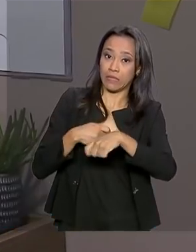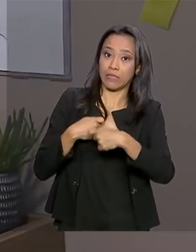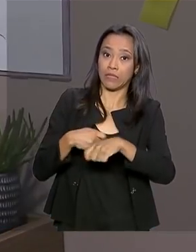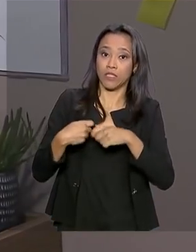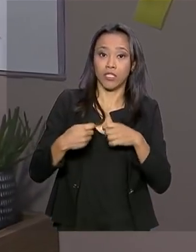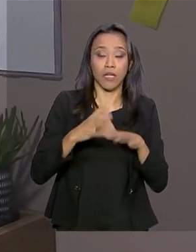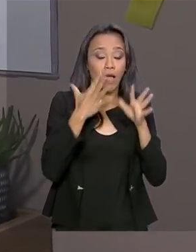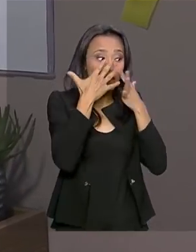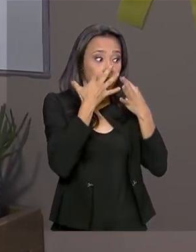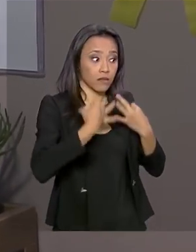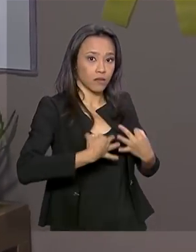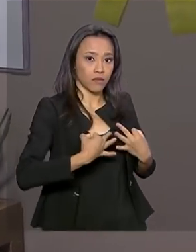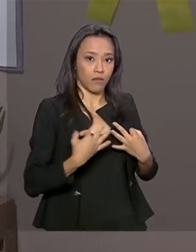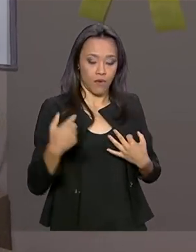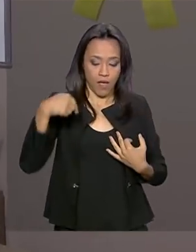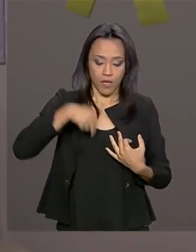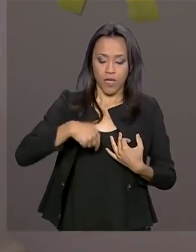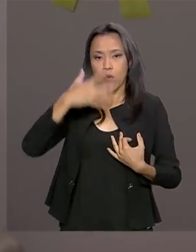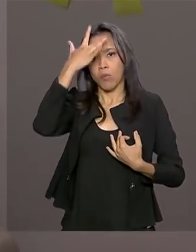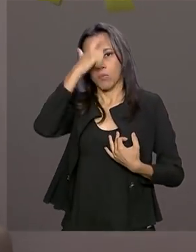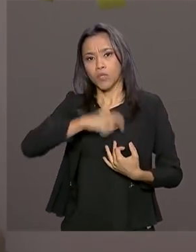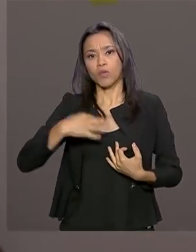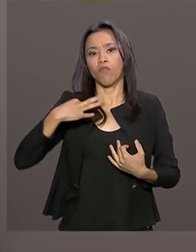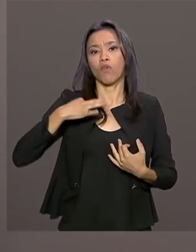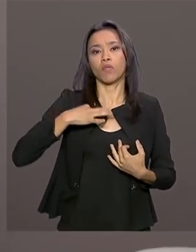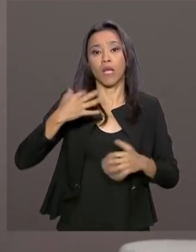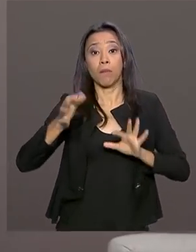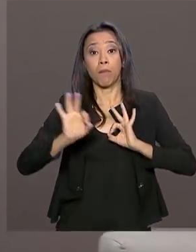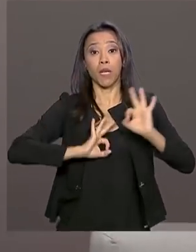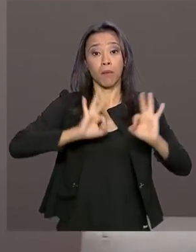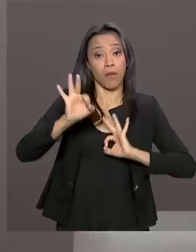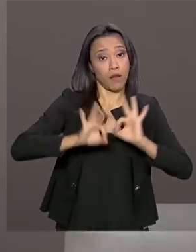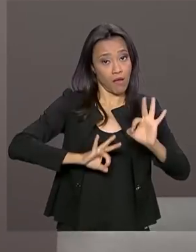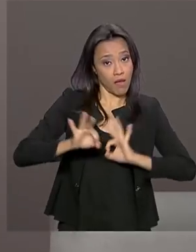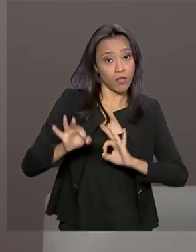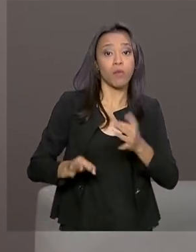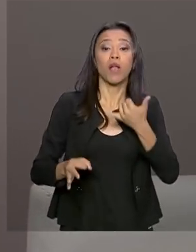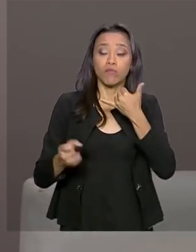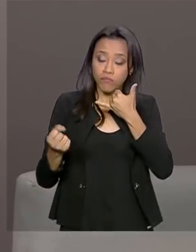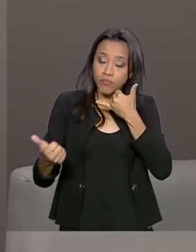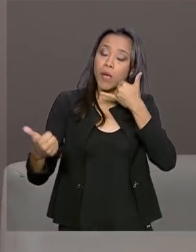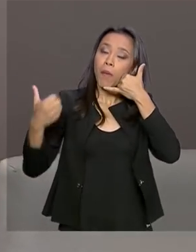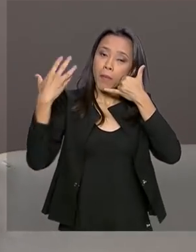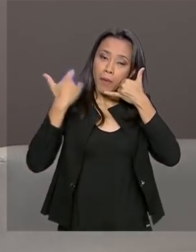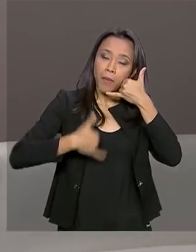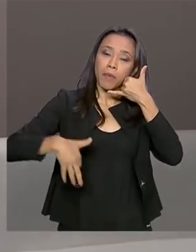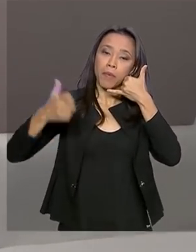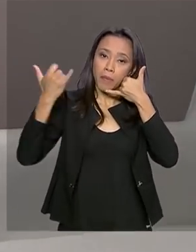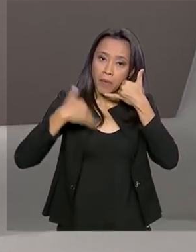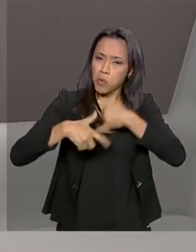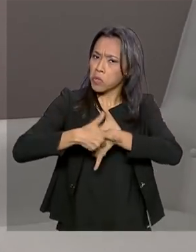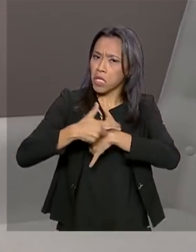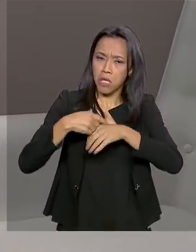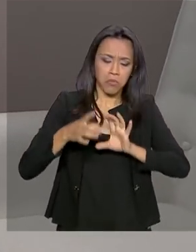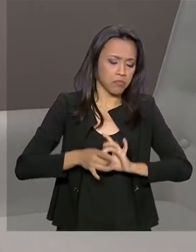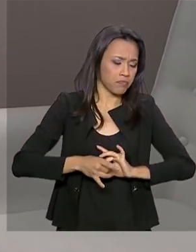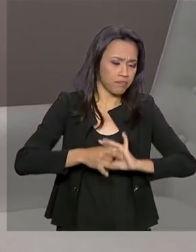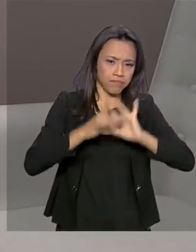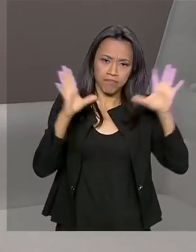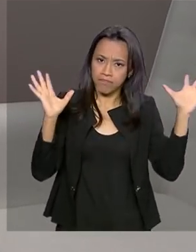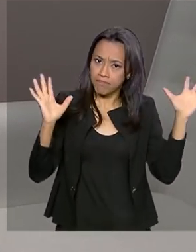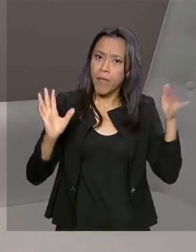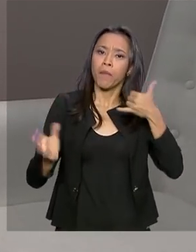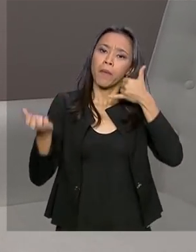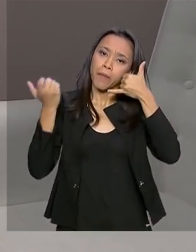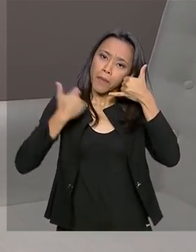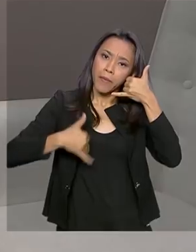ouvido. Do lado de cá, um voluntário preparado está disposto para ouvir o tempo que for preciso. E uma das medidas